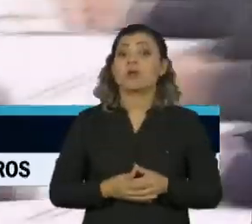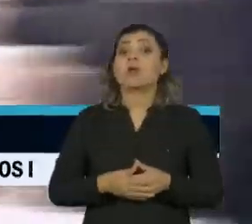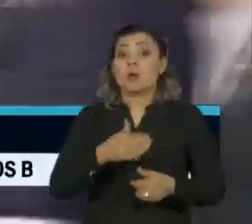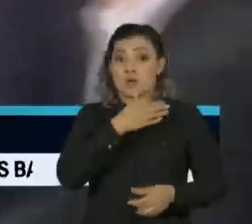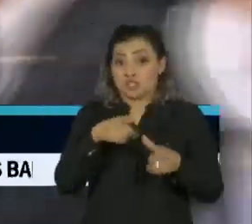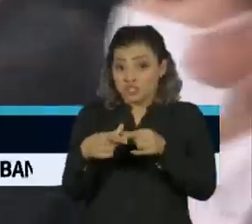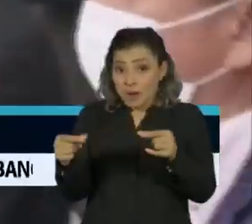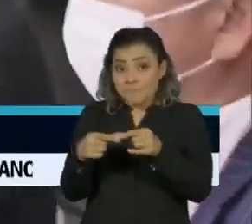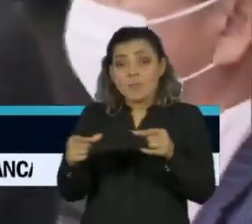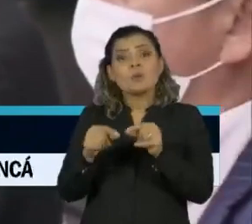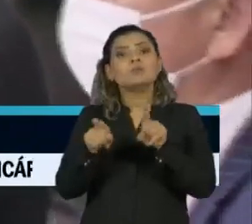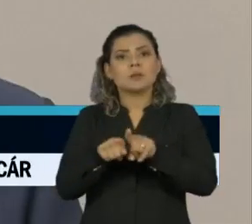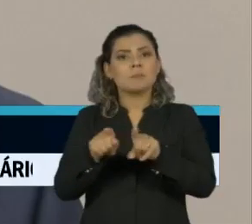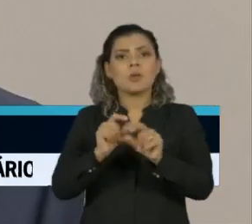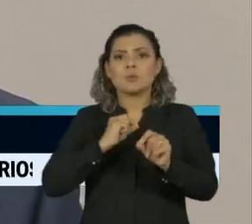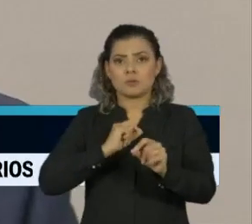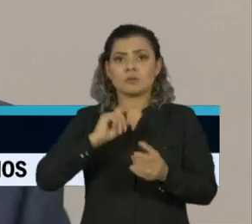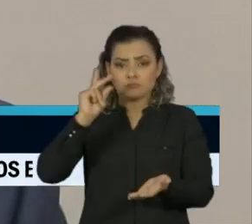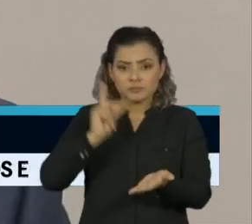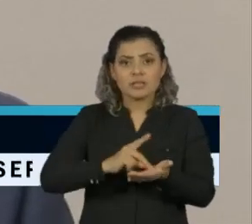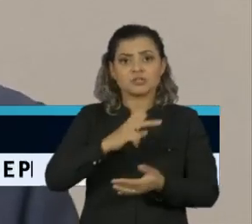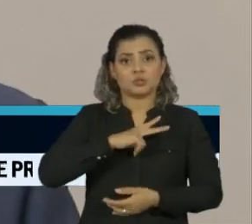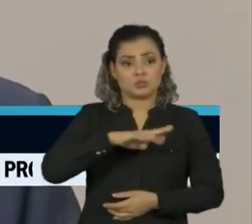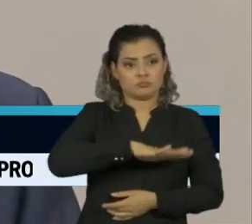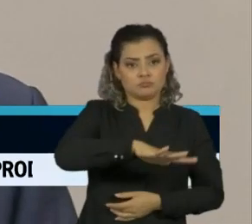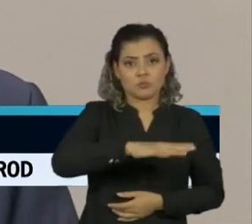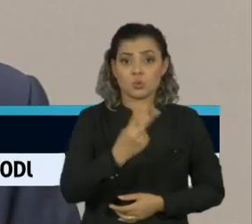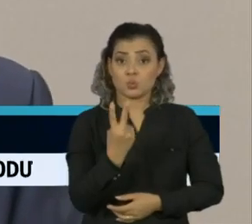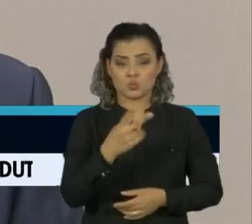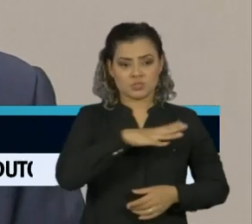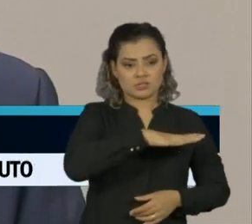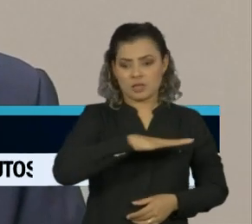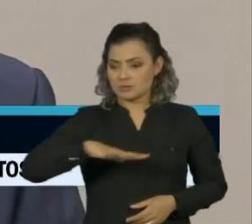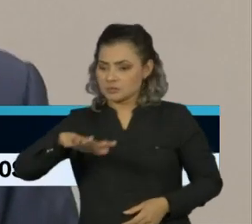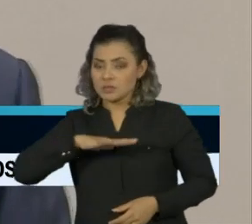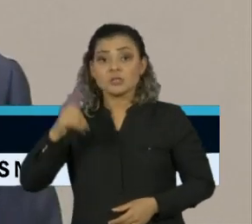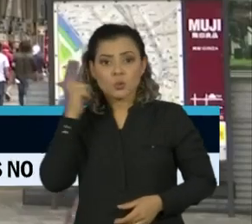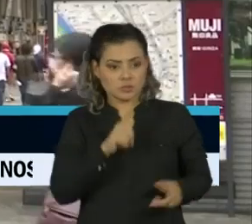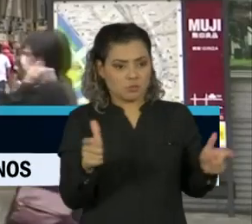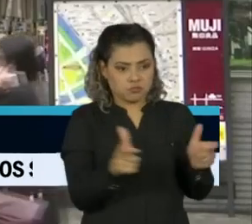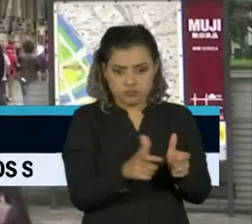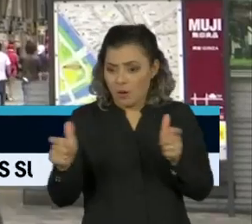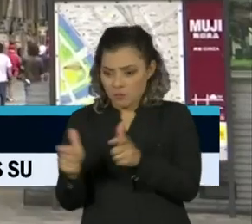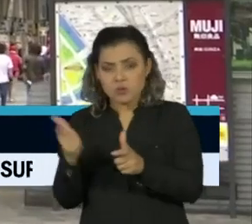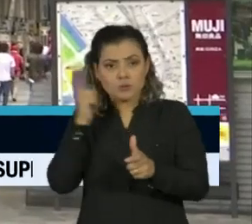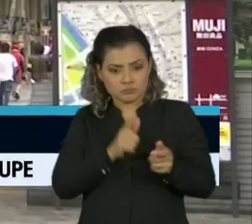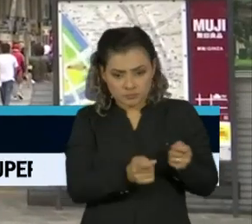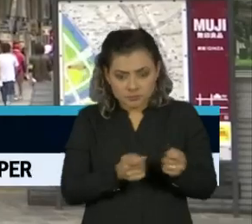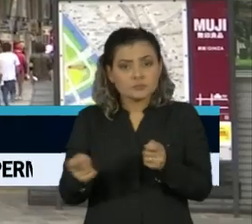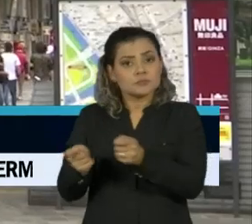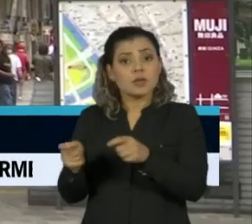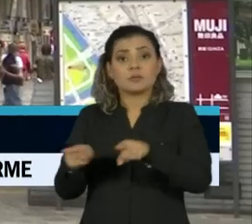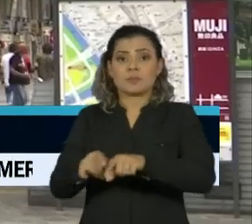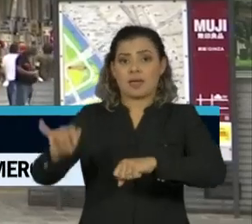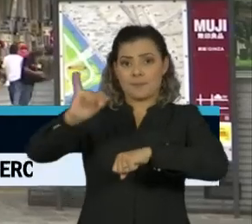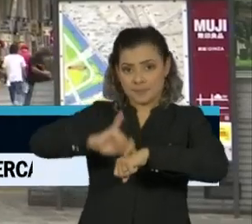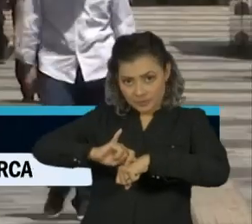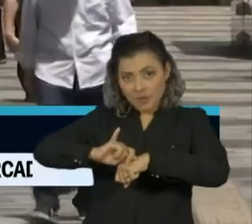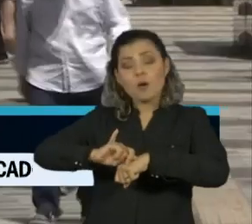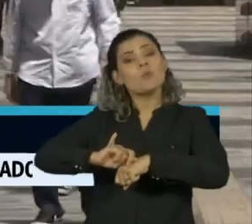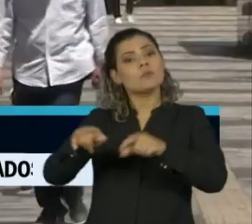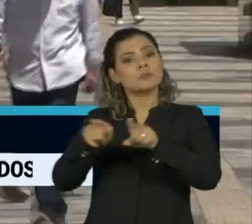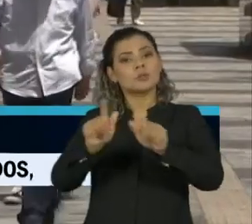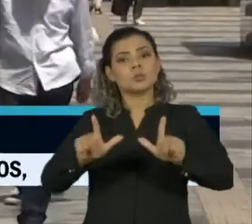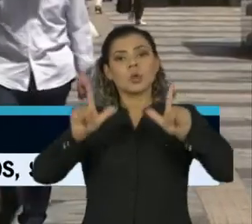estado de emergência em Osaka e mais duas regiões, que conseguiram reduzir os novos contágios. A capital, Tóquio, também poderá voltar